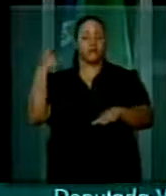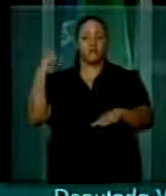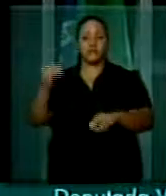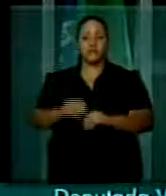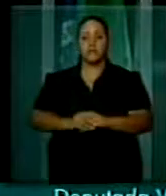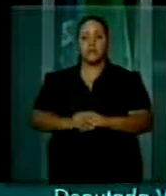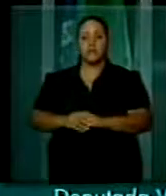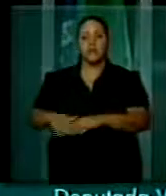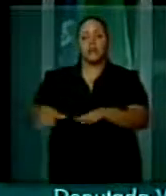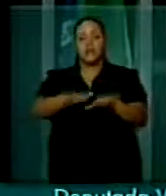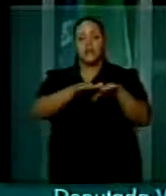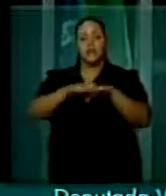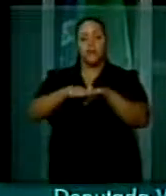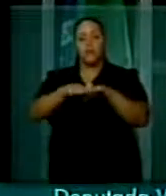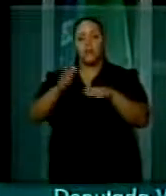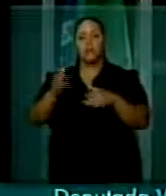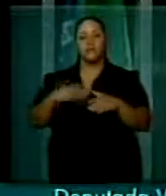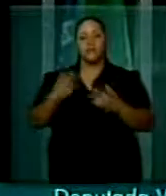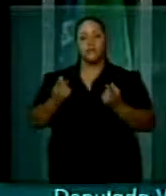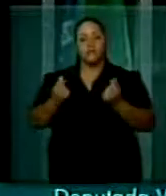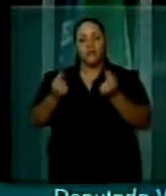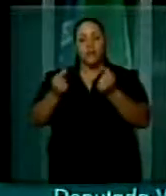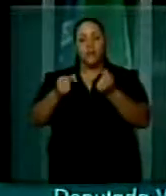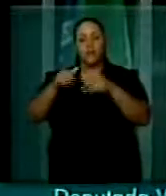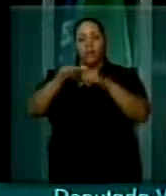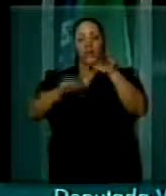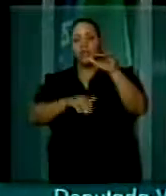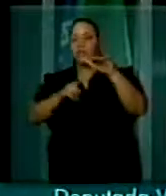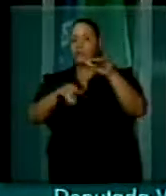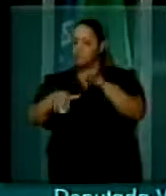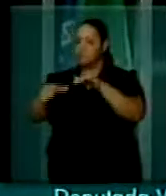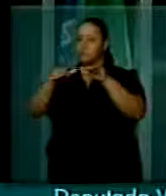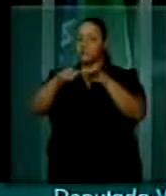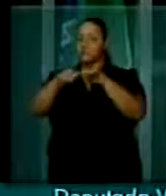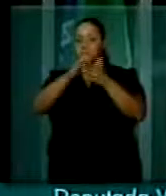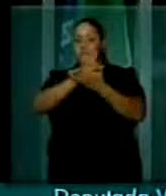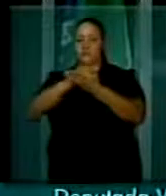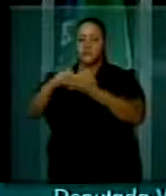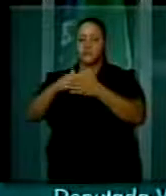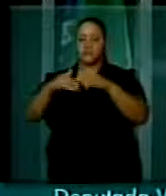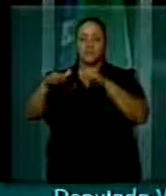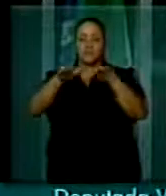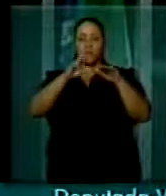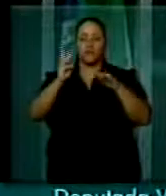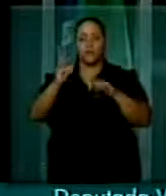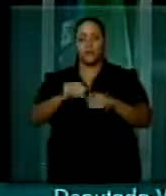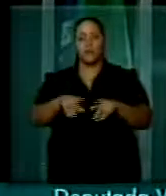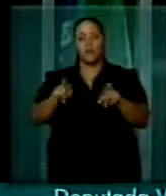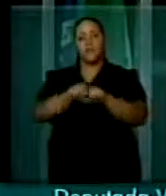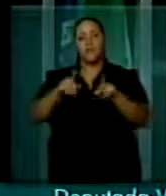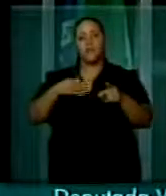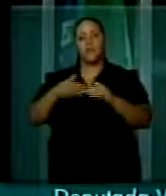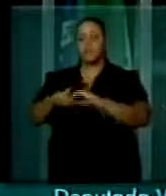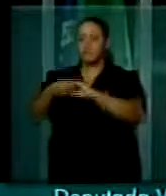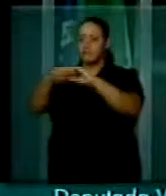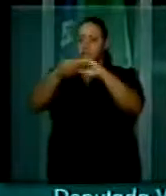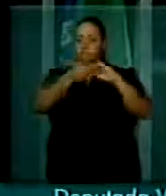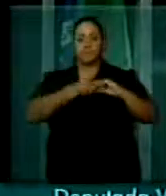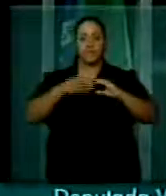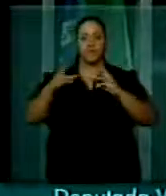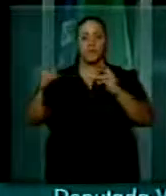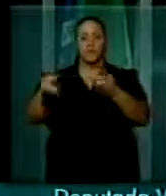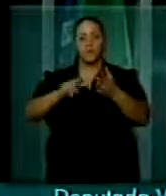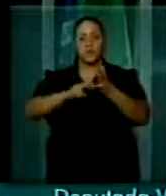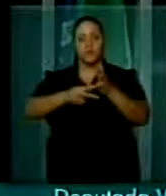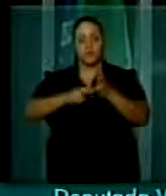igualar, dividir melhor a riqueza, a renda no Brasil, e dizer que, e cumprimentar, finalizando, as centrais sindicais, que estão